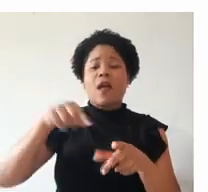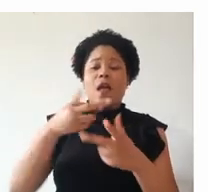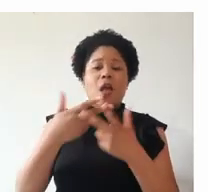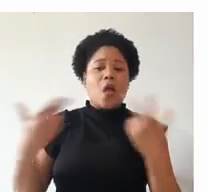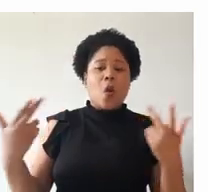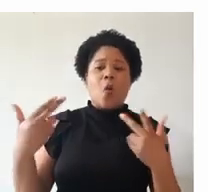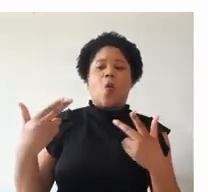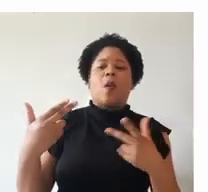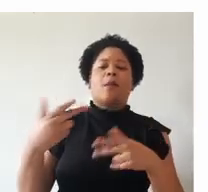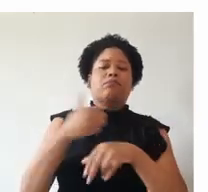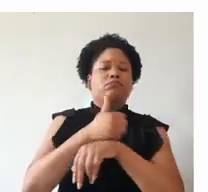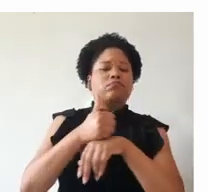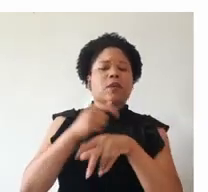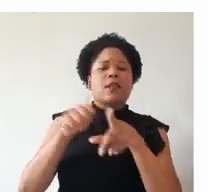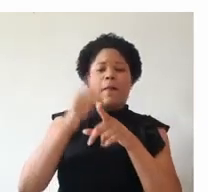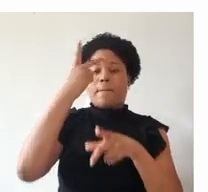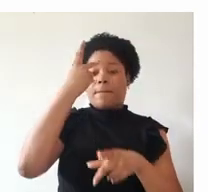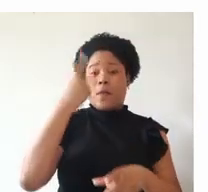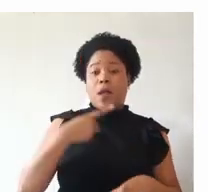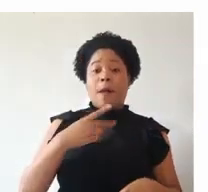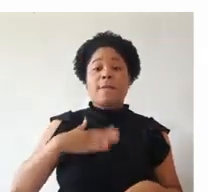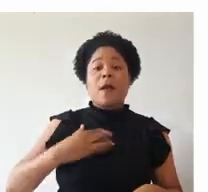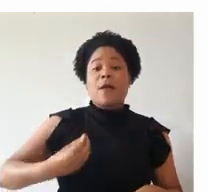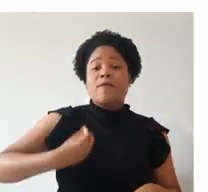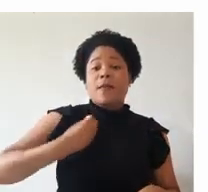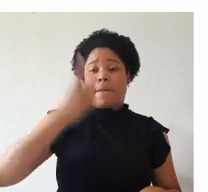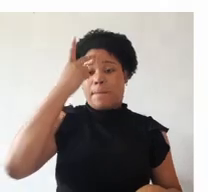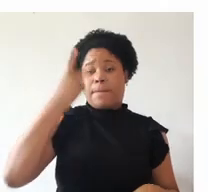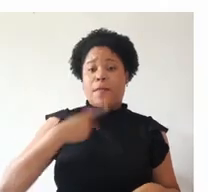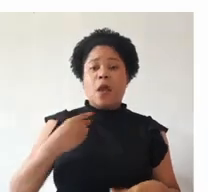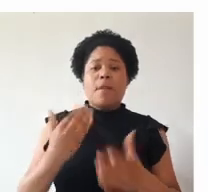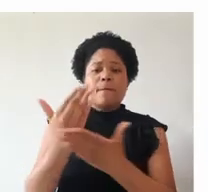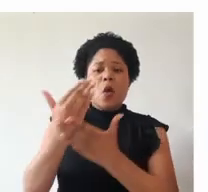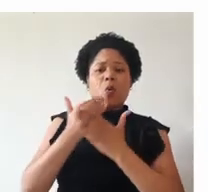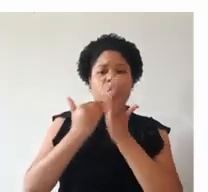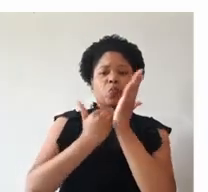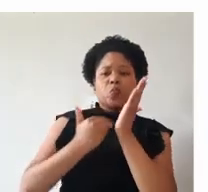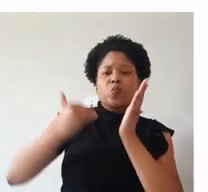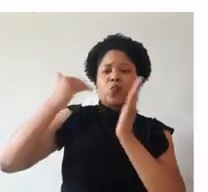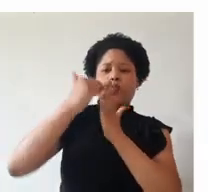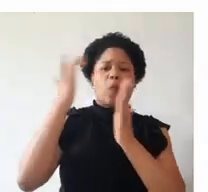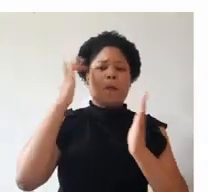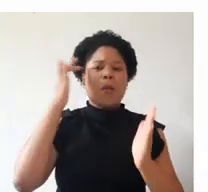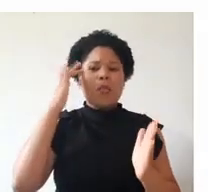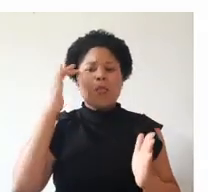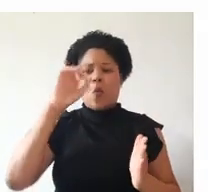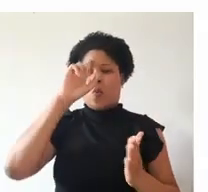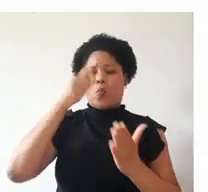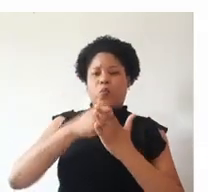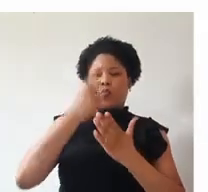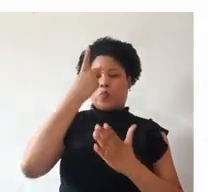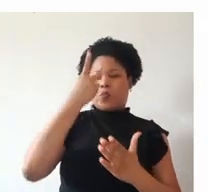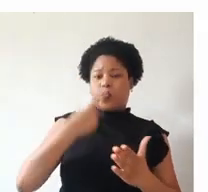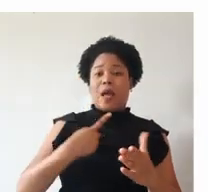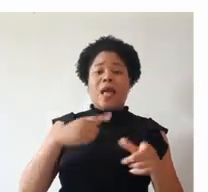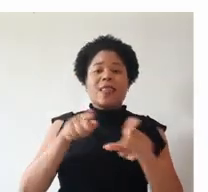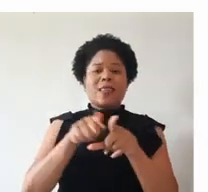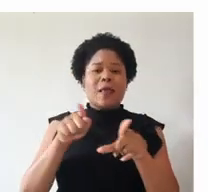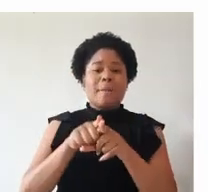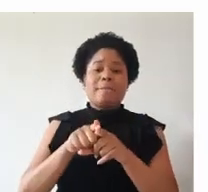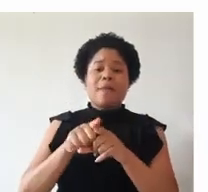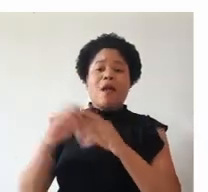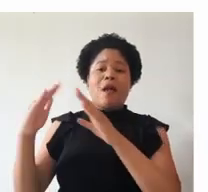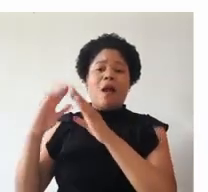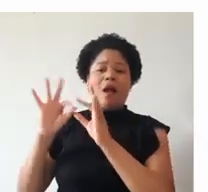profissional quanto pessoal. Na minha vida pessoal, me ajudou muito a amadurecer, a tomar minhas decisões, a estar